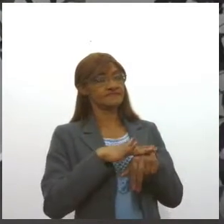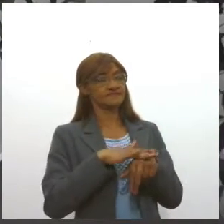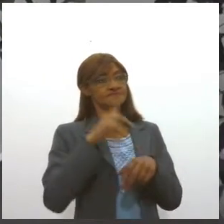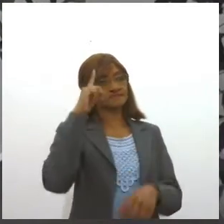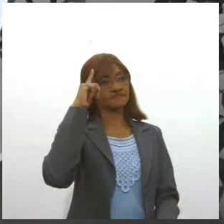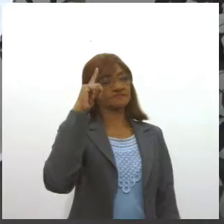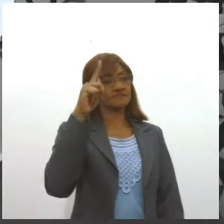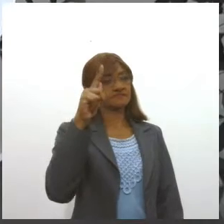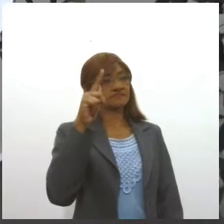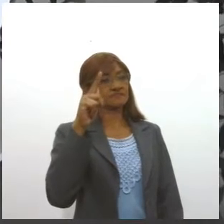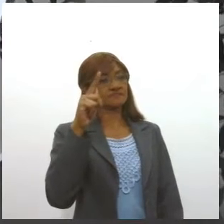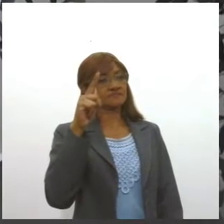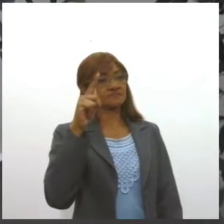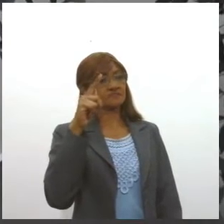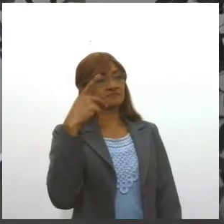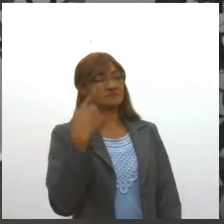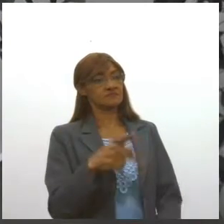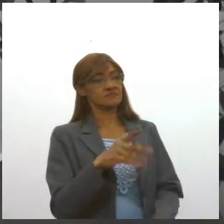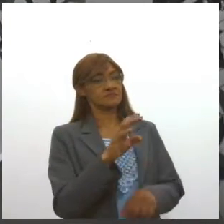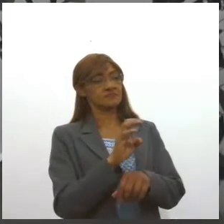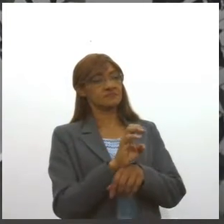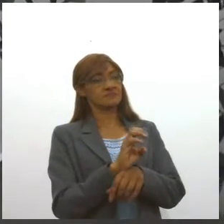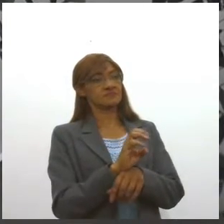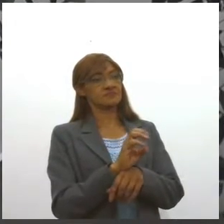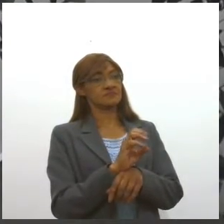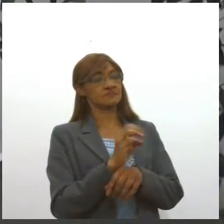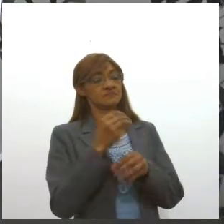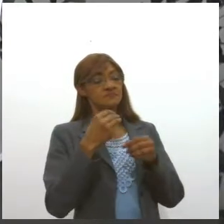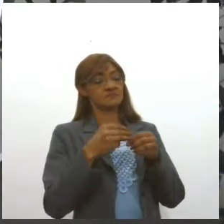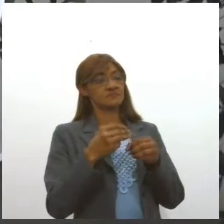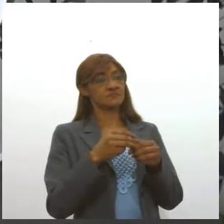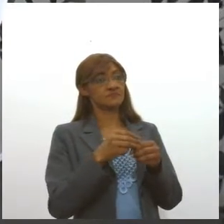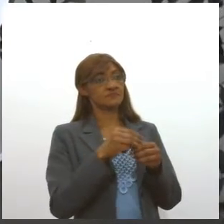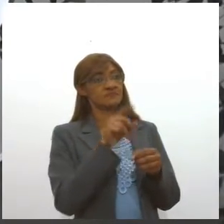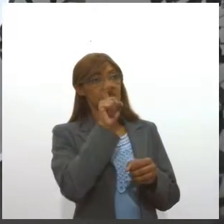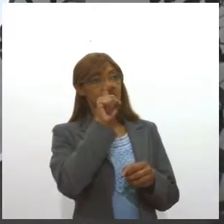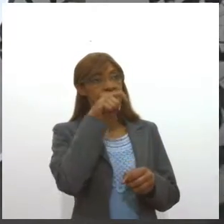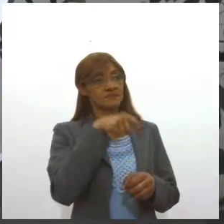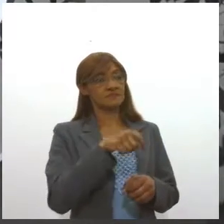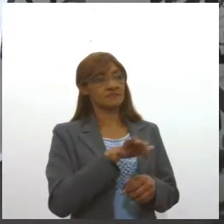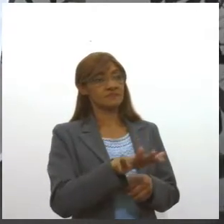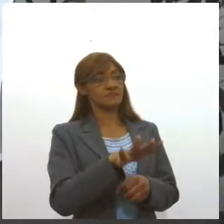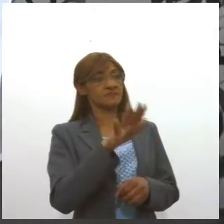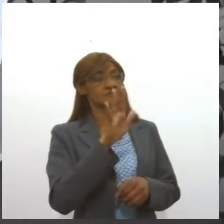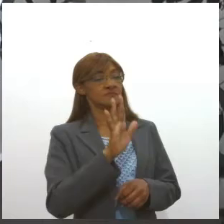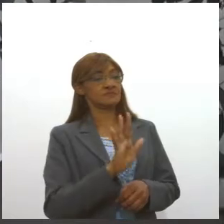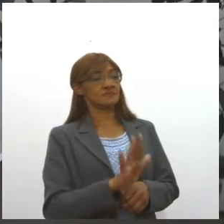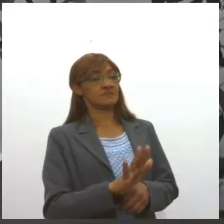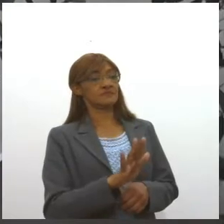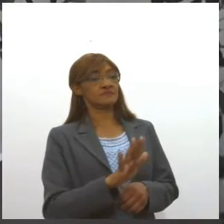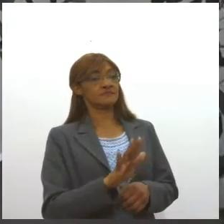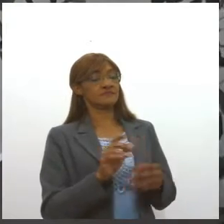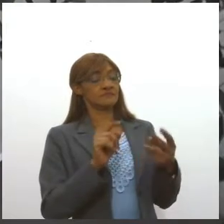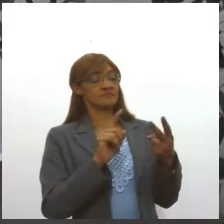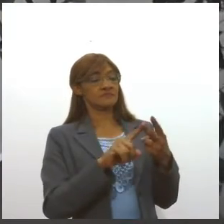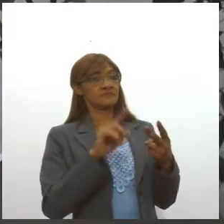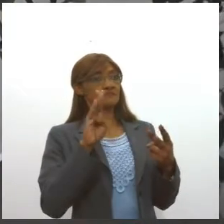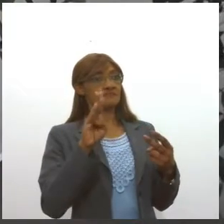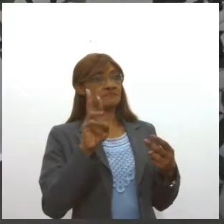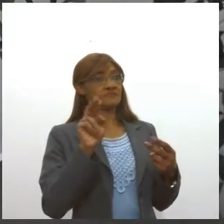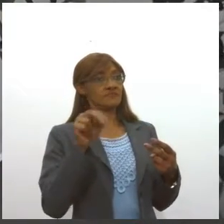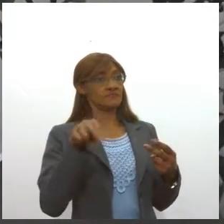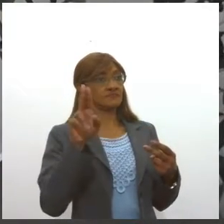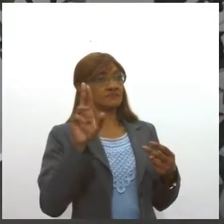do Estado lá em Canindé, onde está sendo viabilizada uma queijaria lá, né, através do Banese. E tem Bruno também, que é da superintendência, que tem